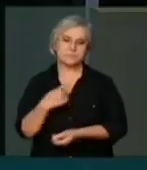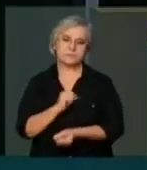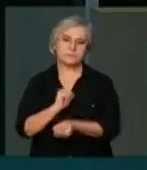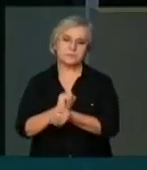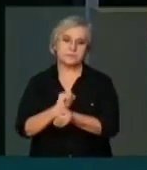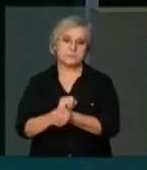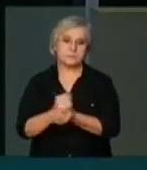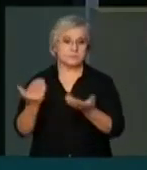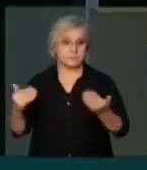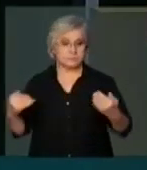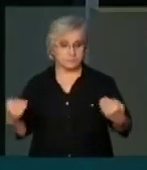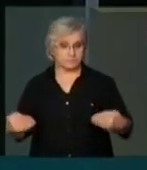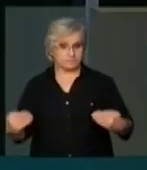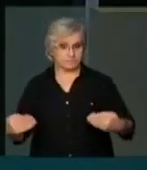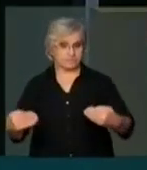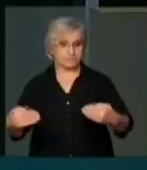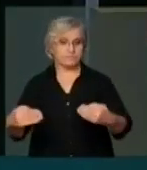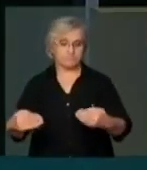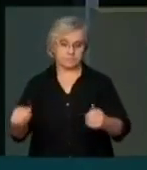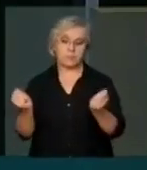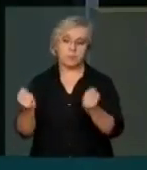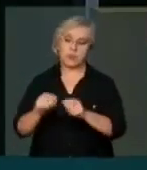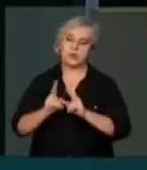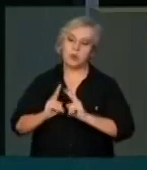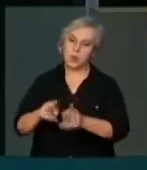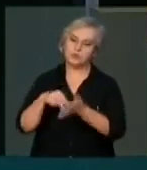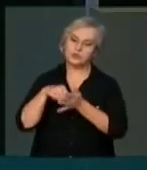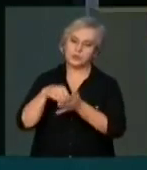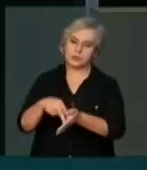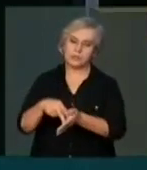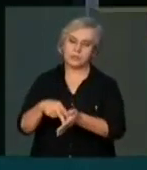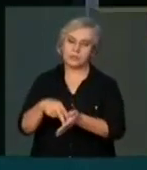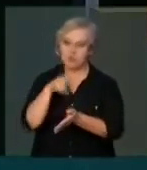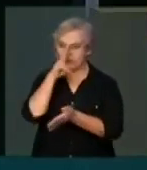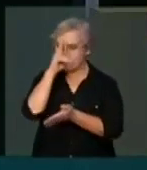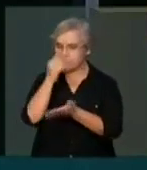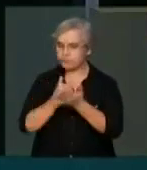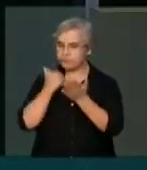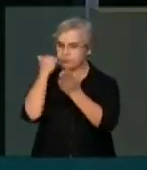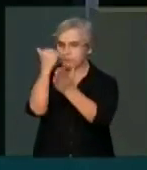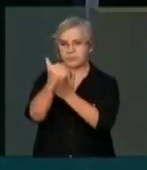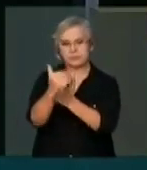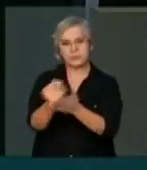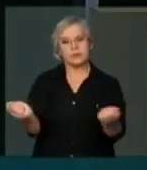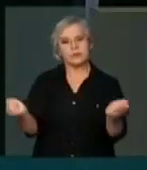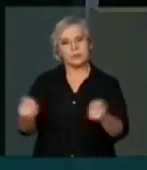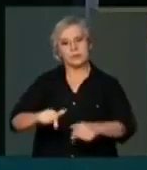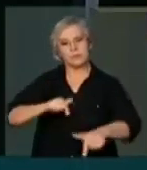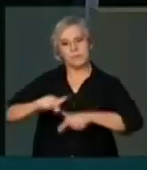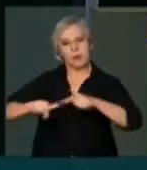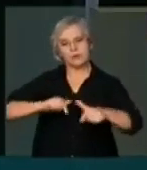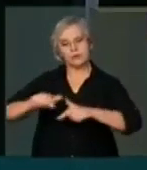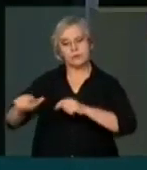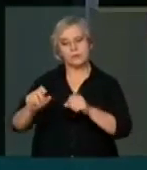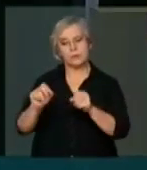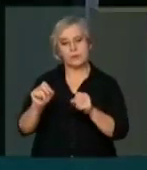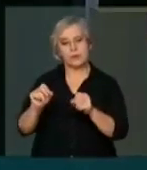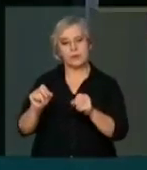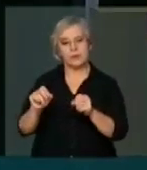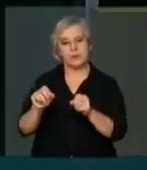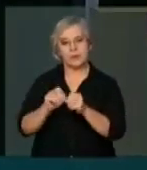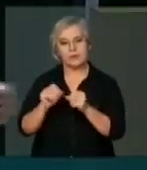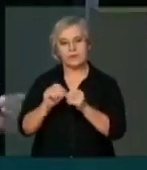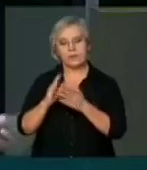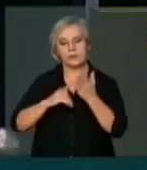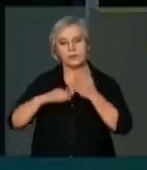que esse ministério efetivamente possa continuar, ser fortalecido e poder trabalhar na execução das políticas